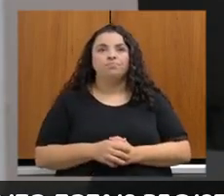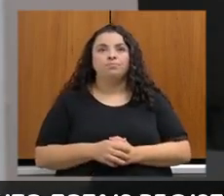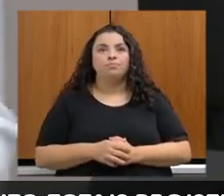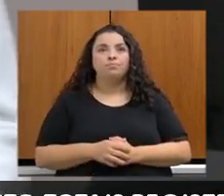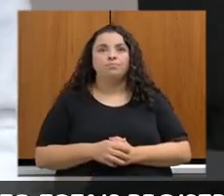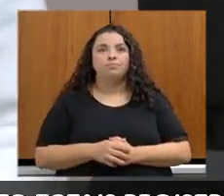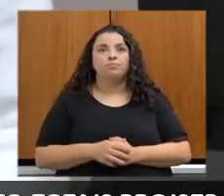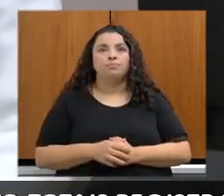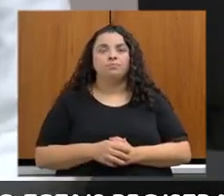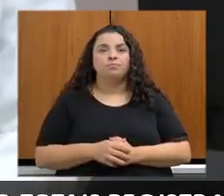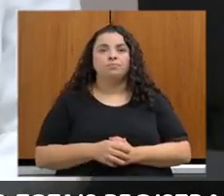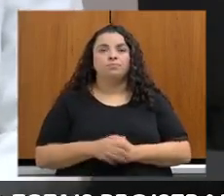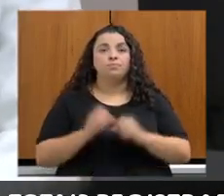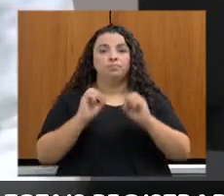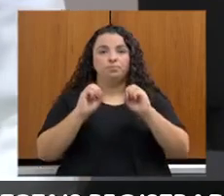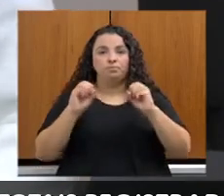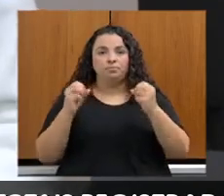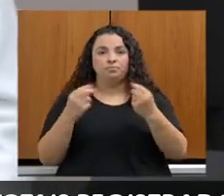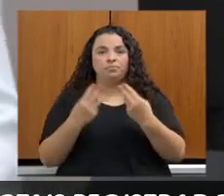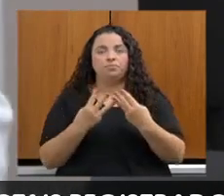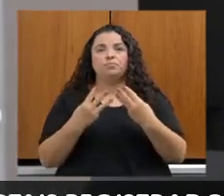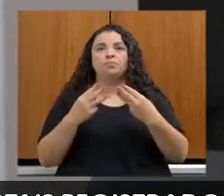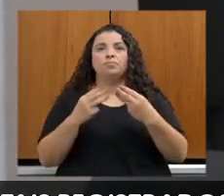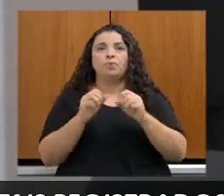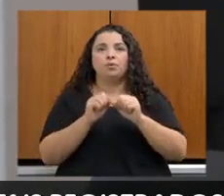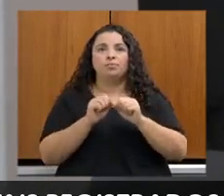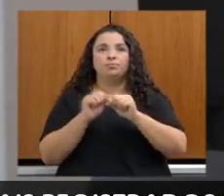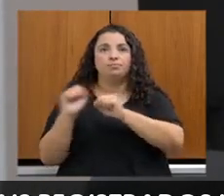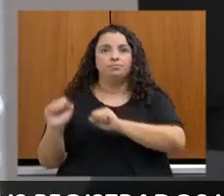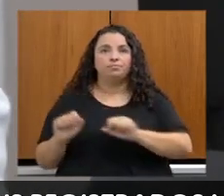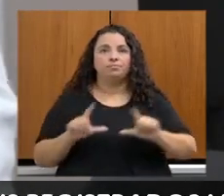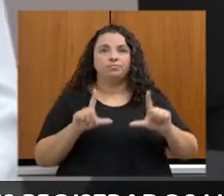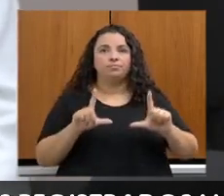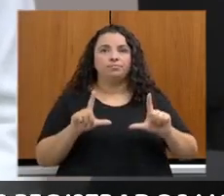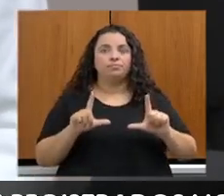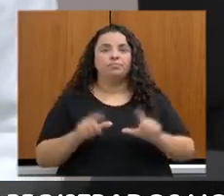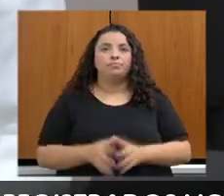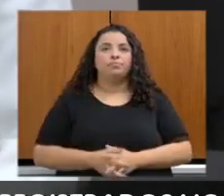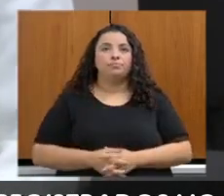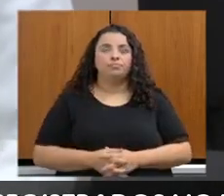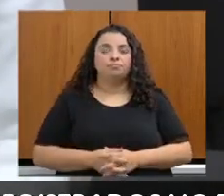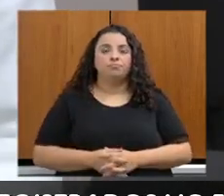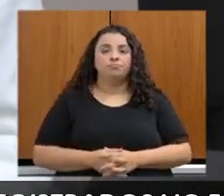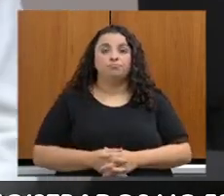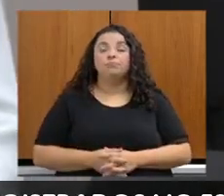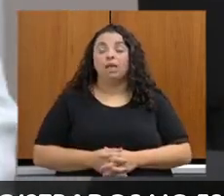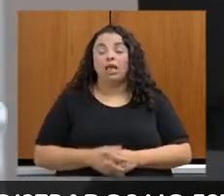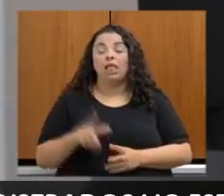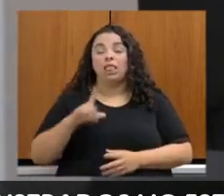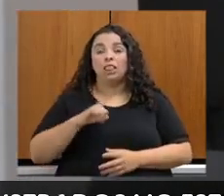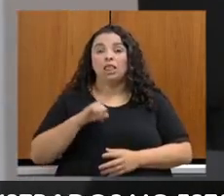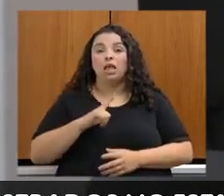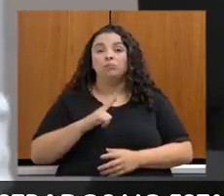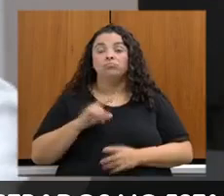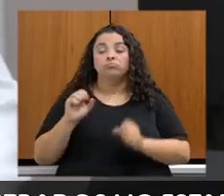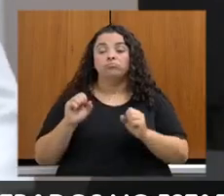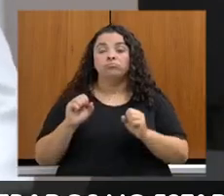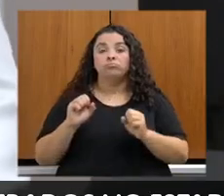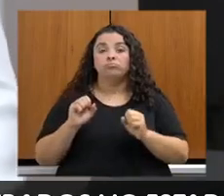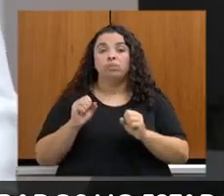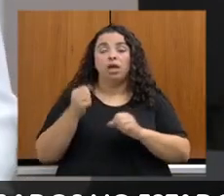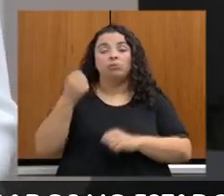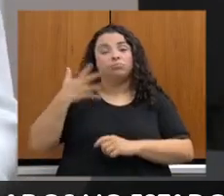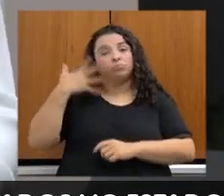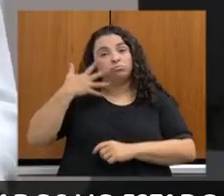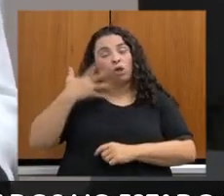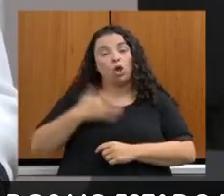Pode passar, por favor. Bem, nós dividimos a nossa apresentação em dois momentos. Um primeiro momento mais amplo,